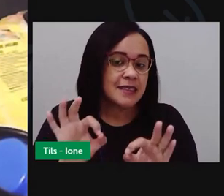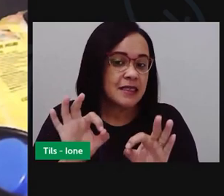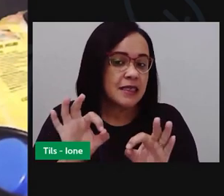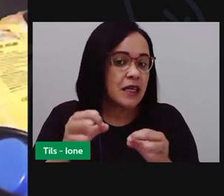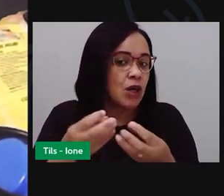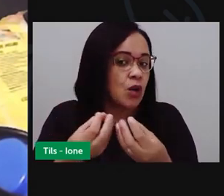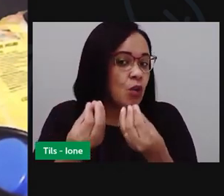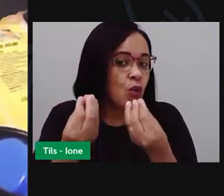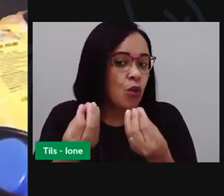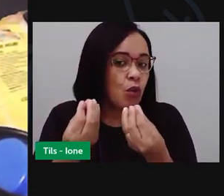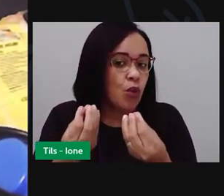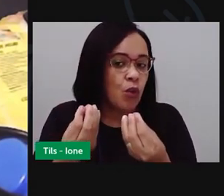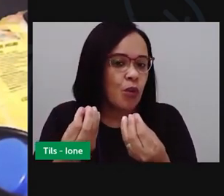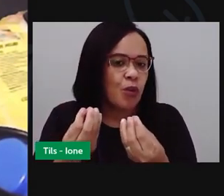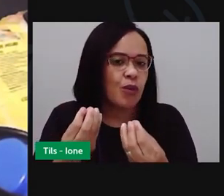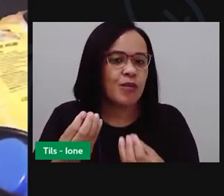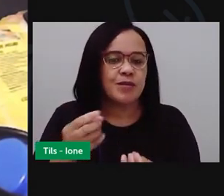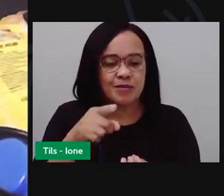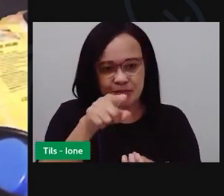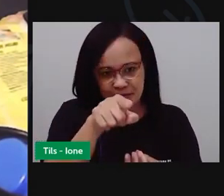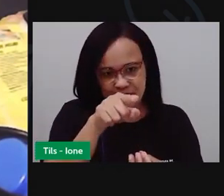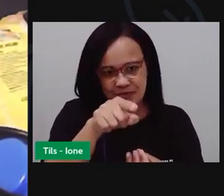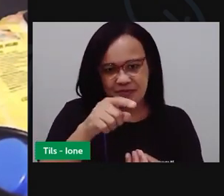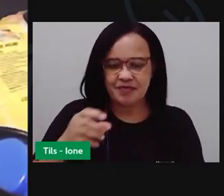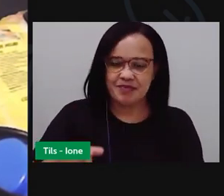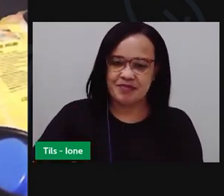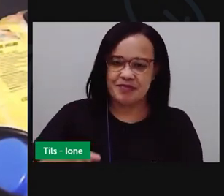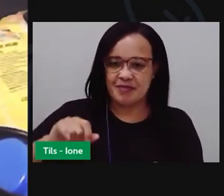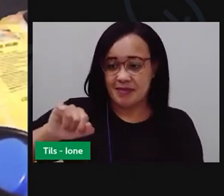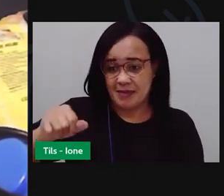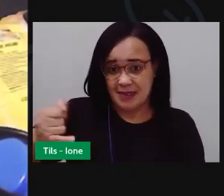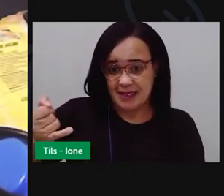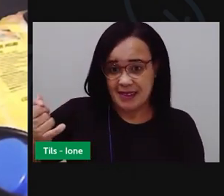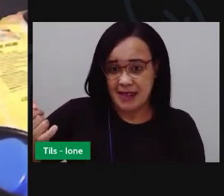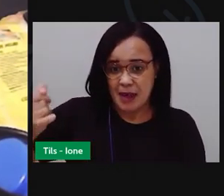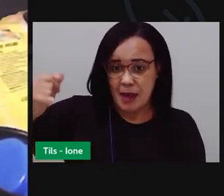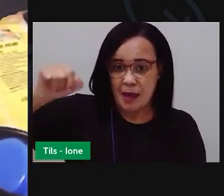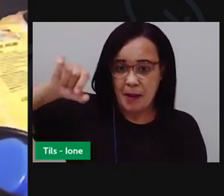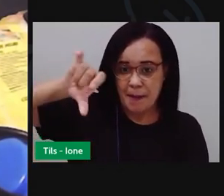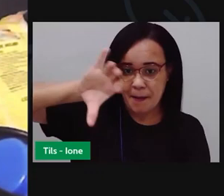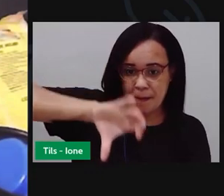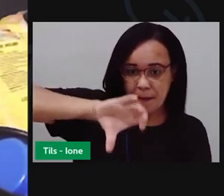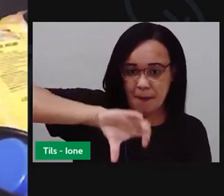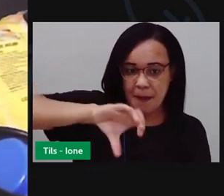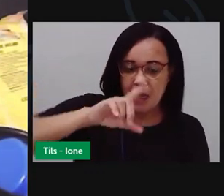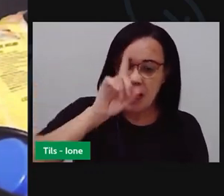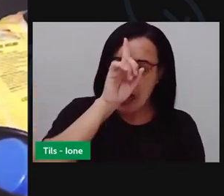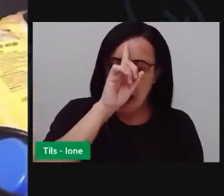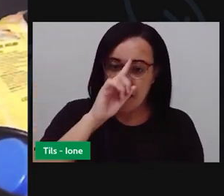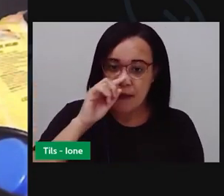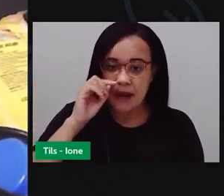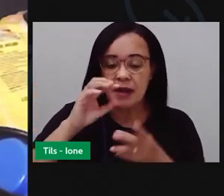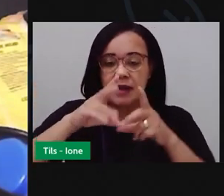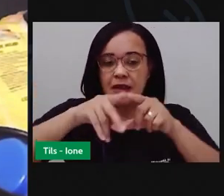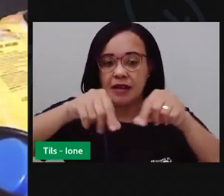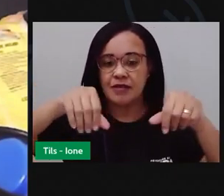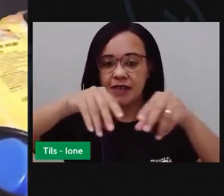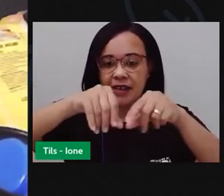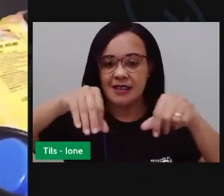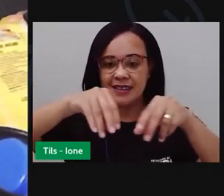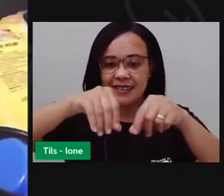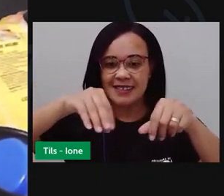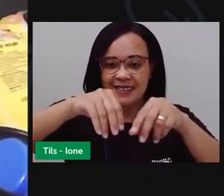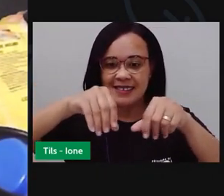de uma xícara de flocão de milho. Já está aqui, já comecei a colocar